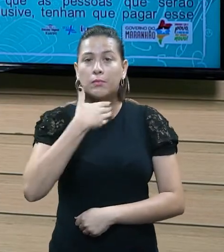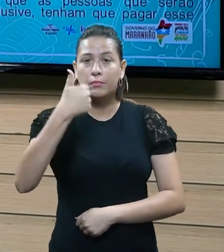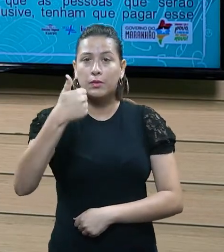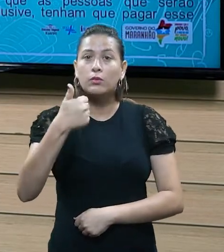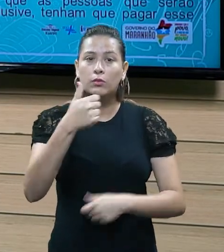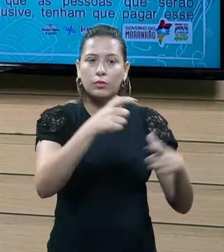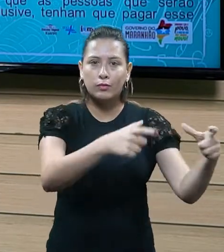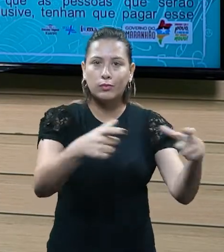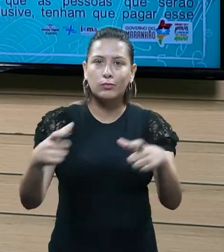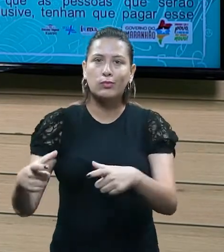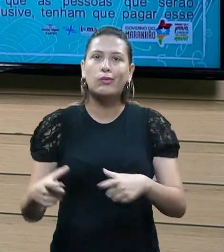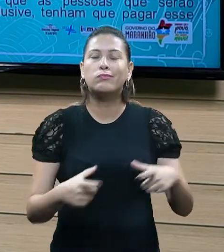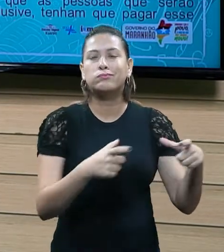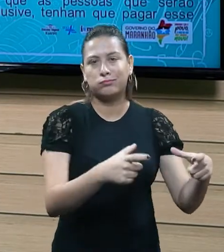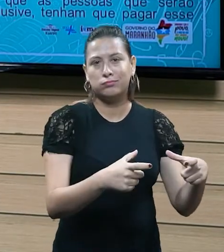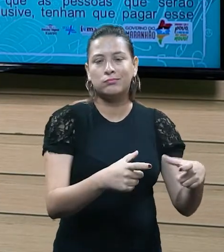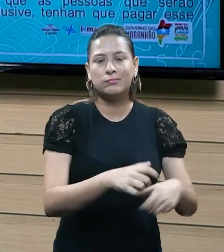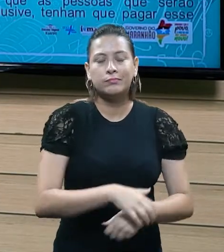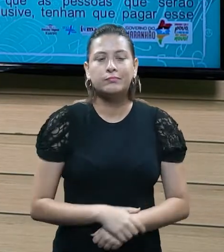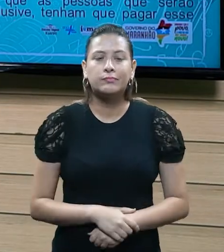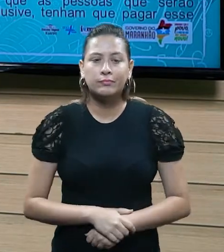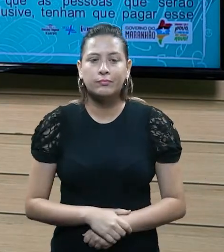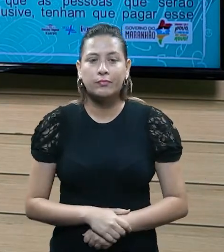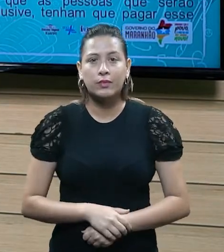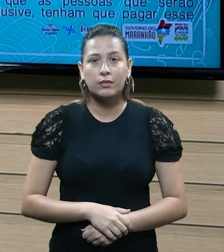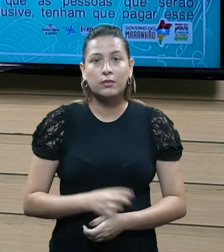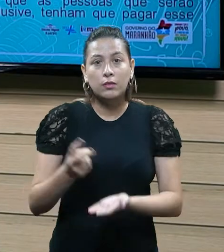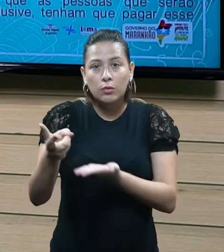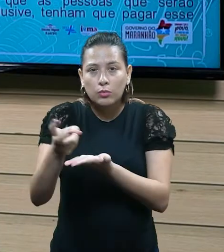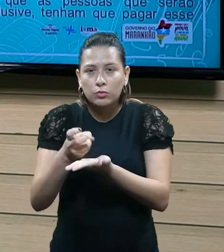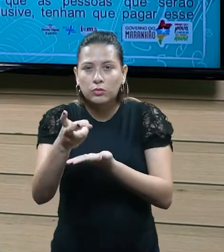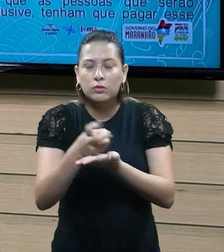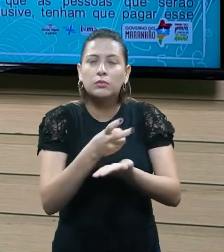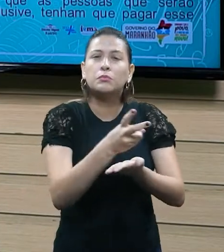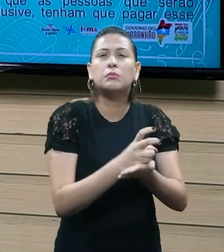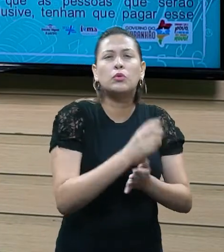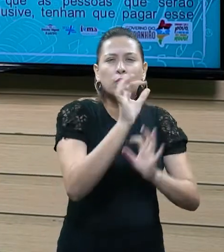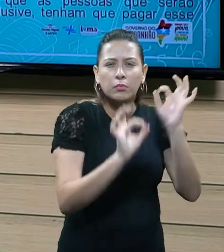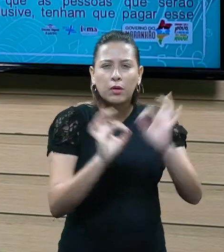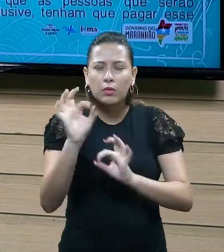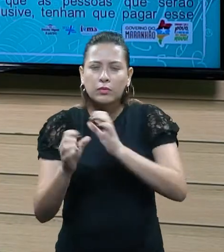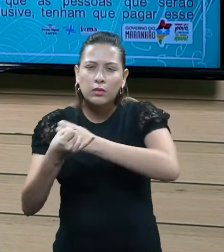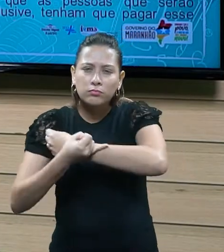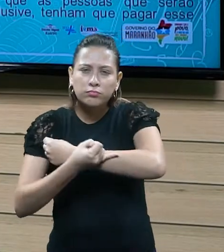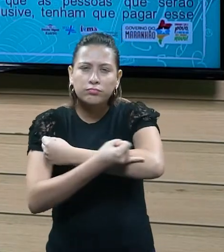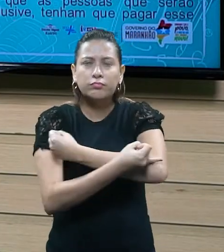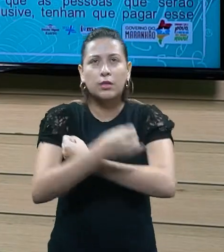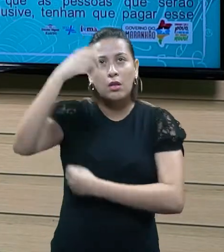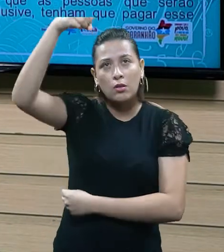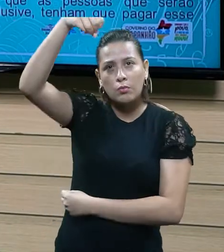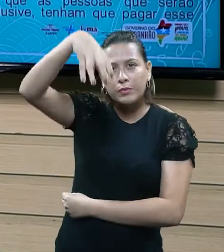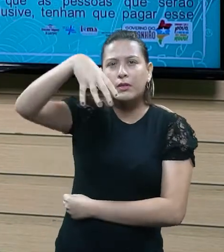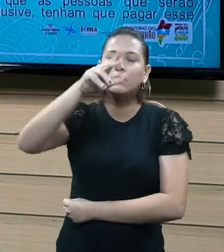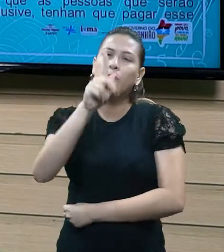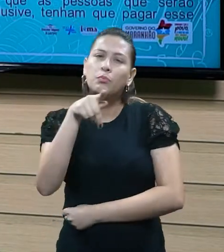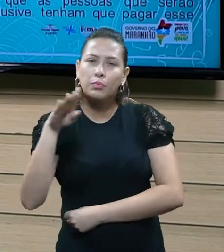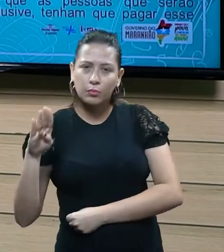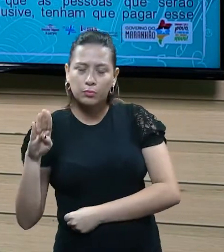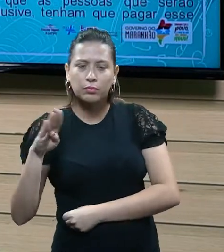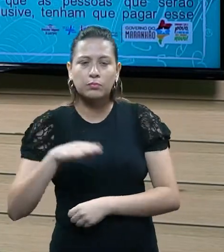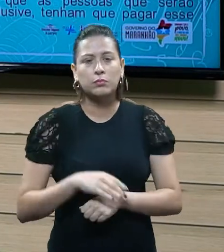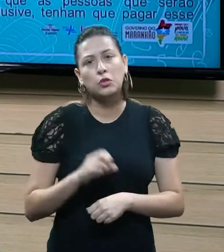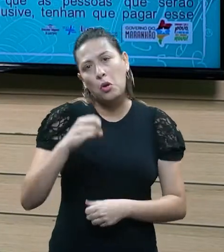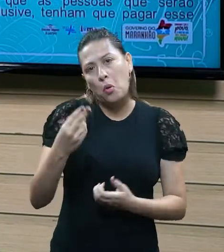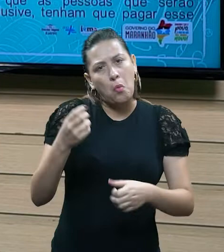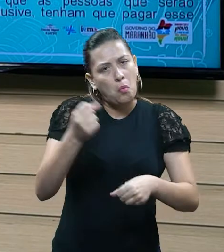naquela região. Ou seja, os tribus que são recolhidos para arrumar asfalto, iluminação, né, pública, outra obra que ocorra